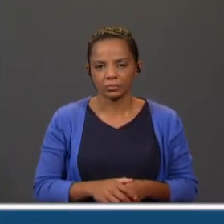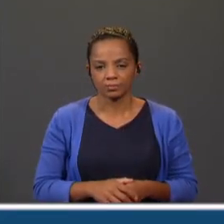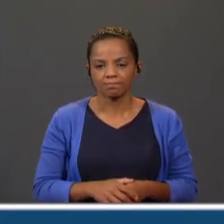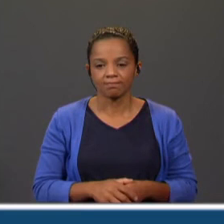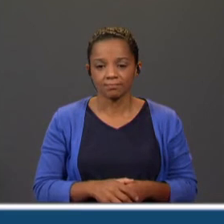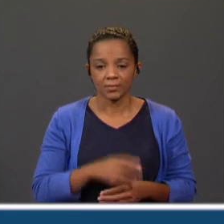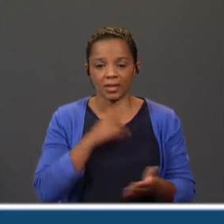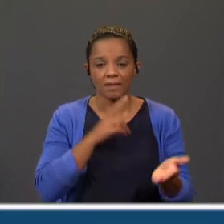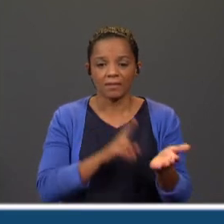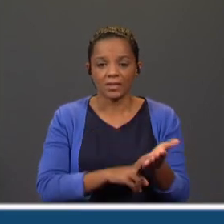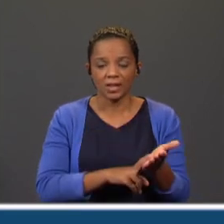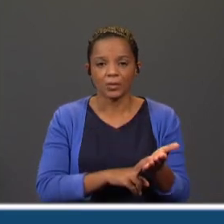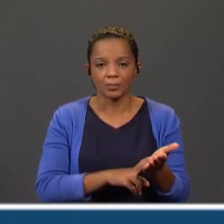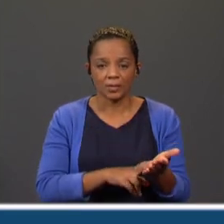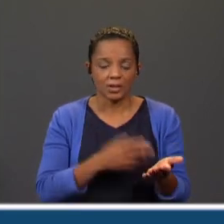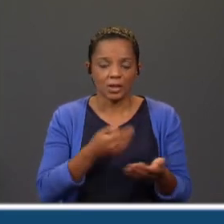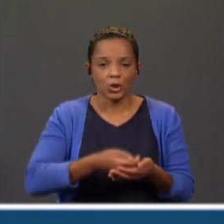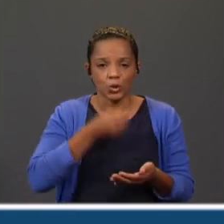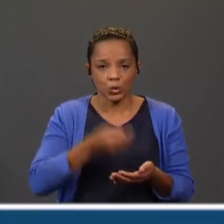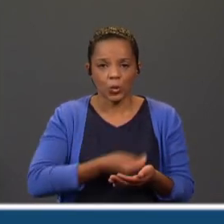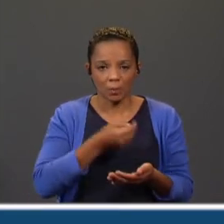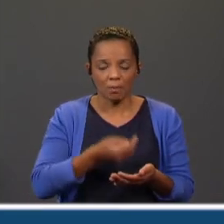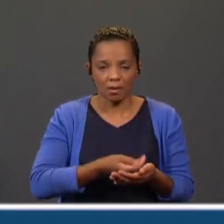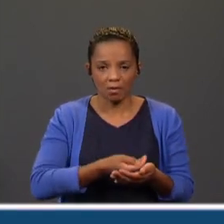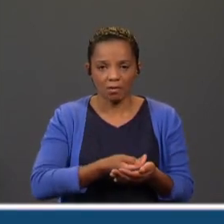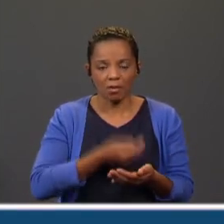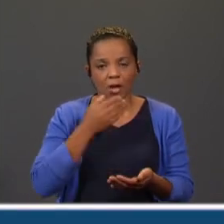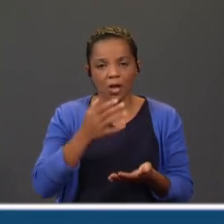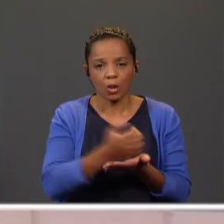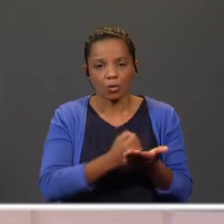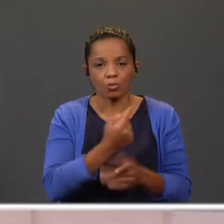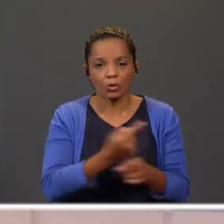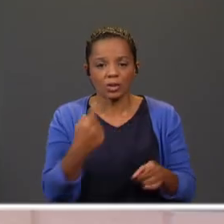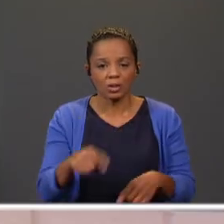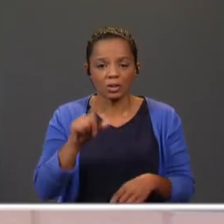É verdadeiro. A sopa era de legumes, também tinha lá a pedra.